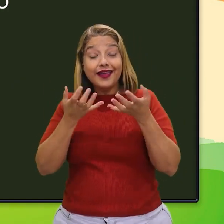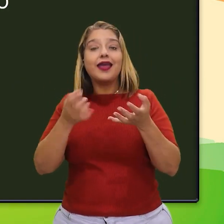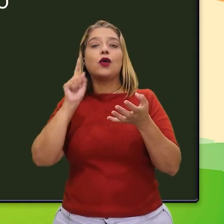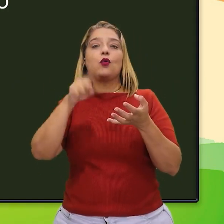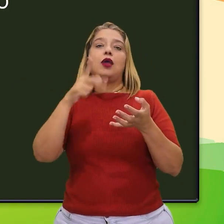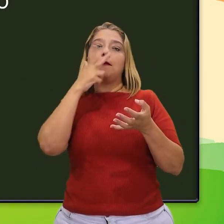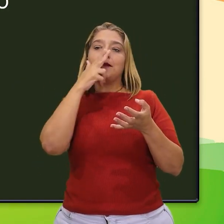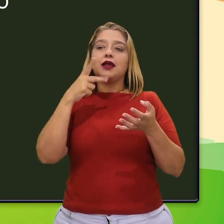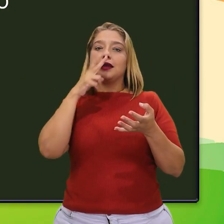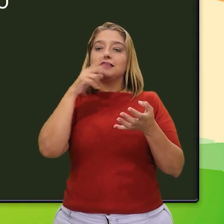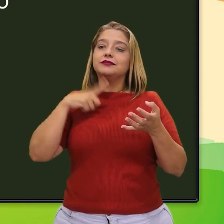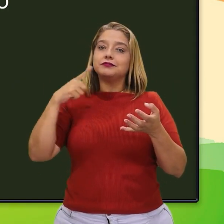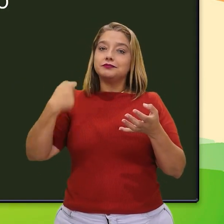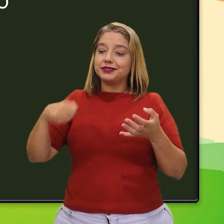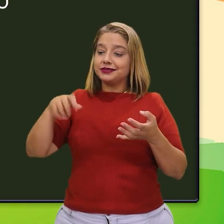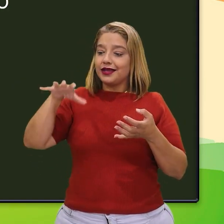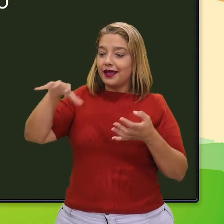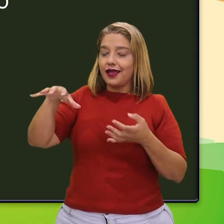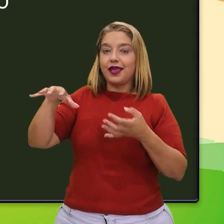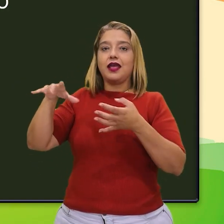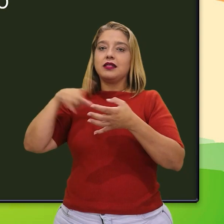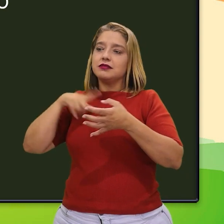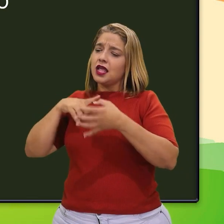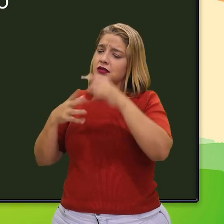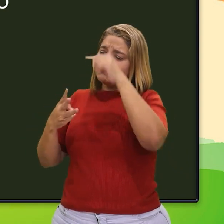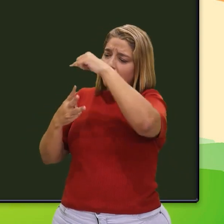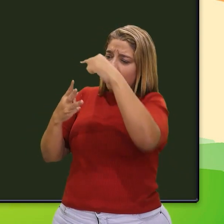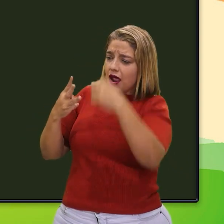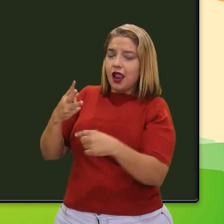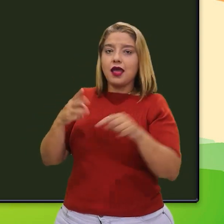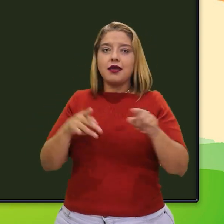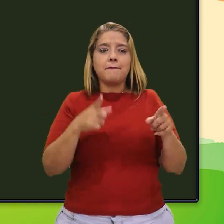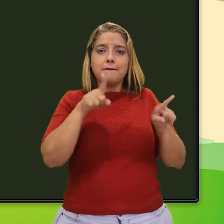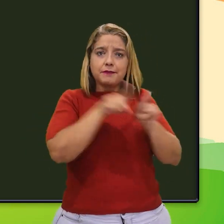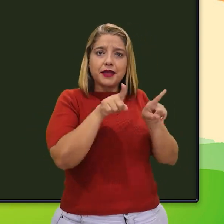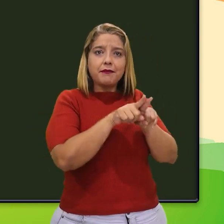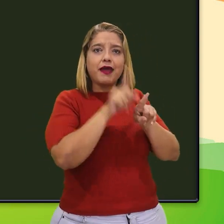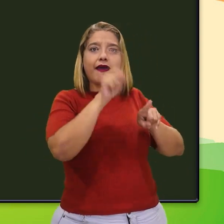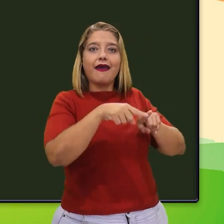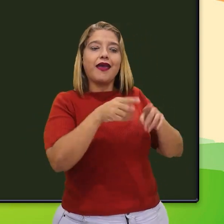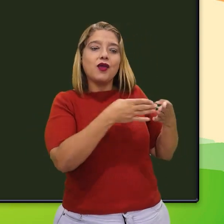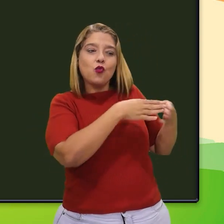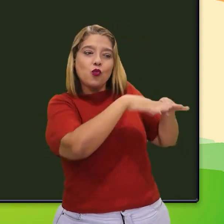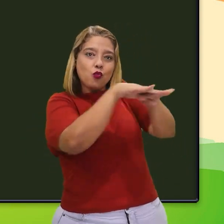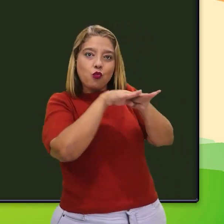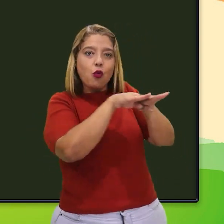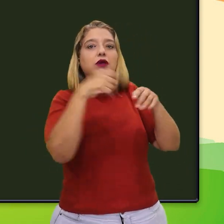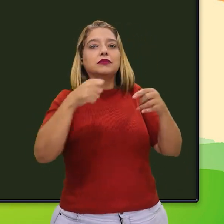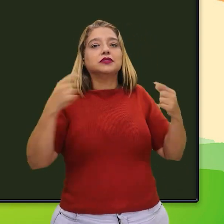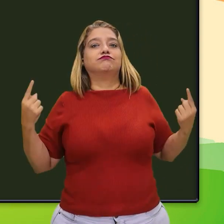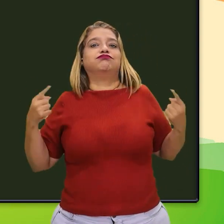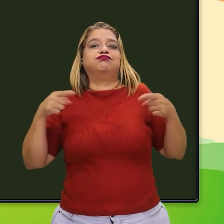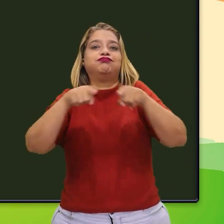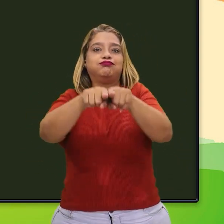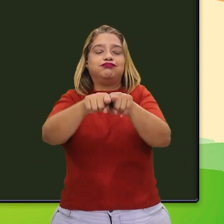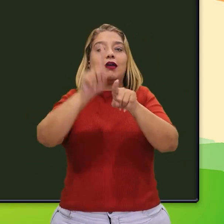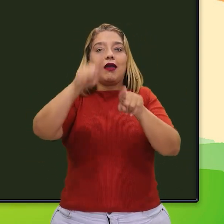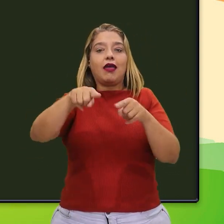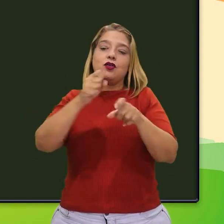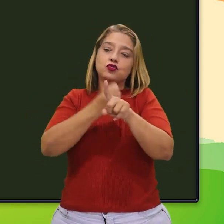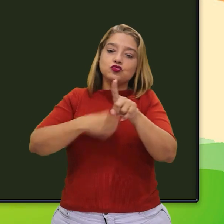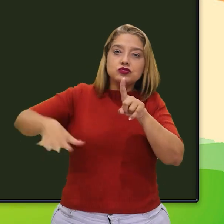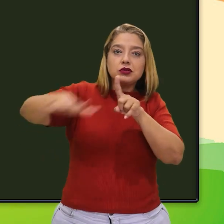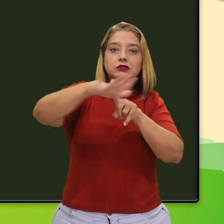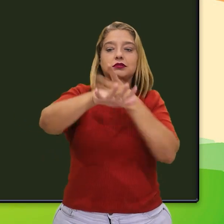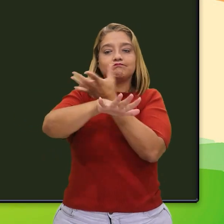dos pilares e de equidade, a questão econômica está no mesmo patamar da questão social e ambiental. Então a gente precisa